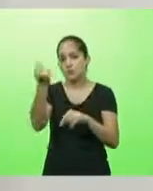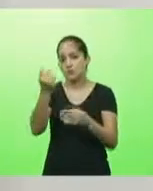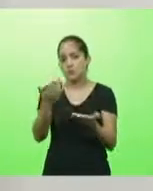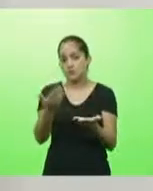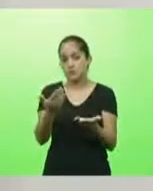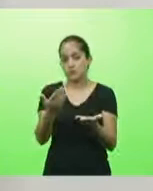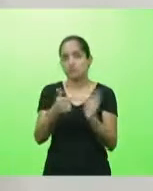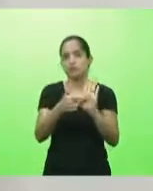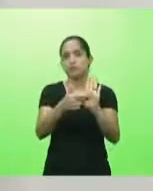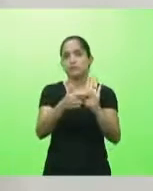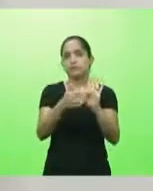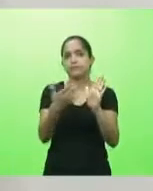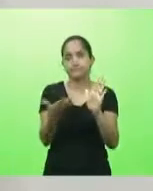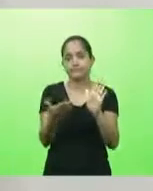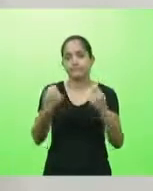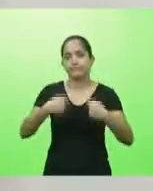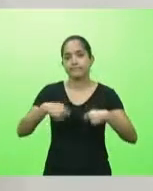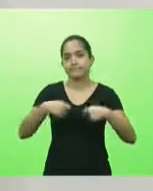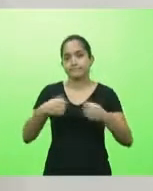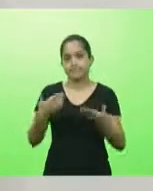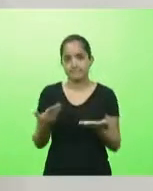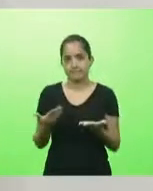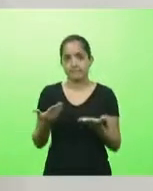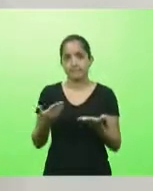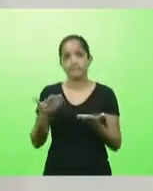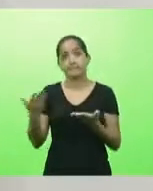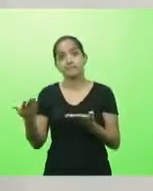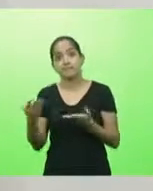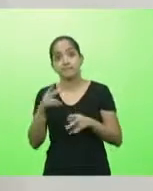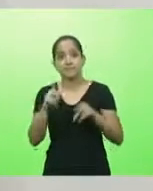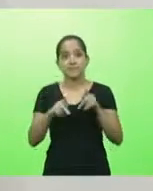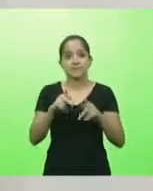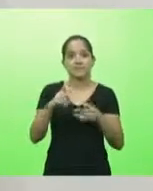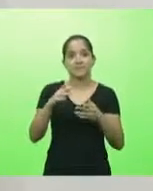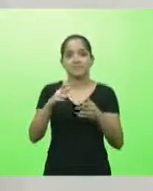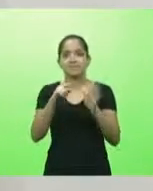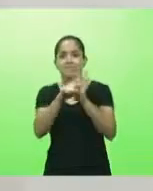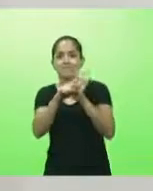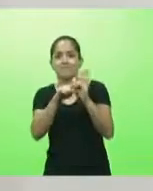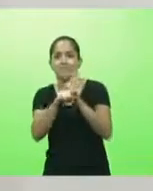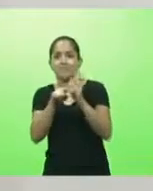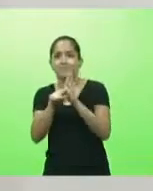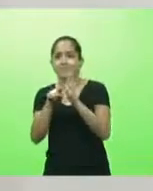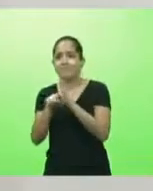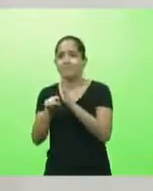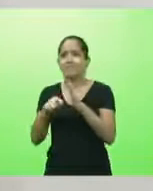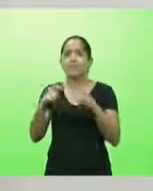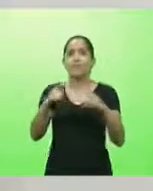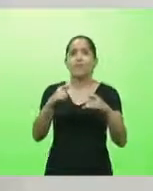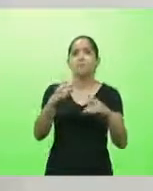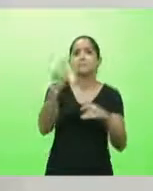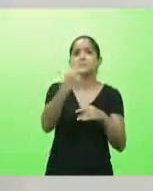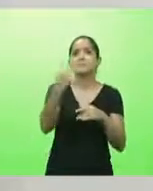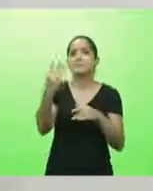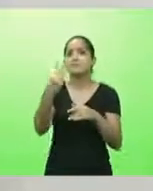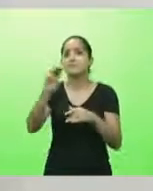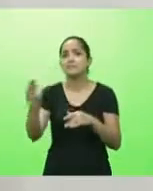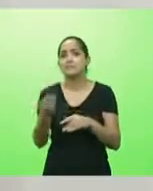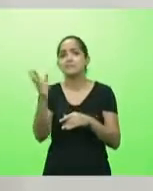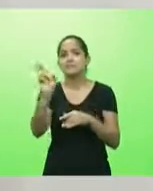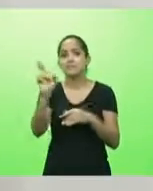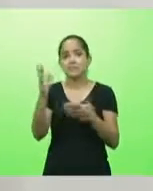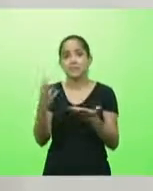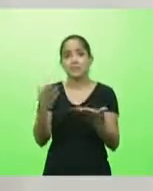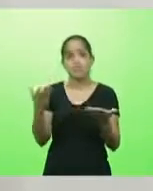Essa é a pergunta. Quem sabe até as pessoas param de incomodar e perguntar para o governador onde estão os 33 milhões, aí passam a perguntar agora os